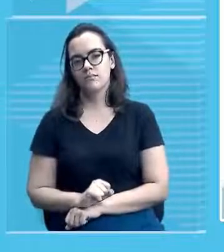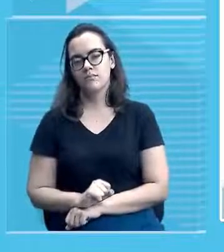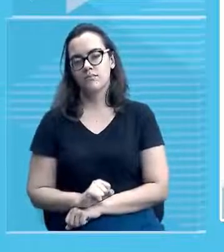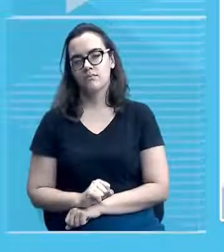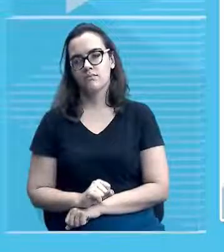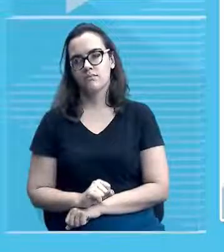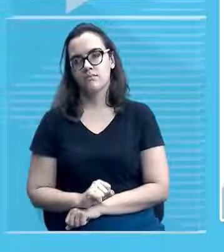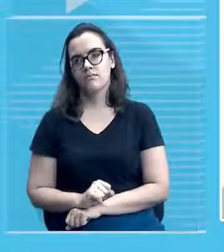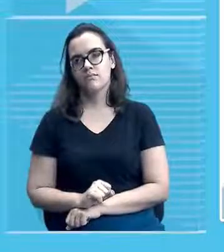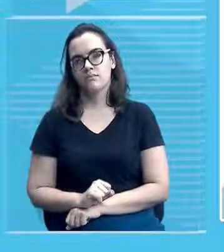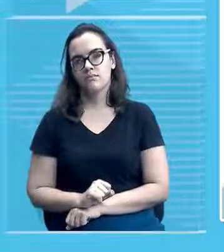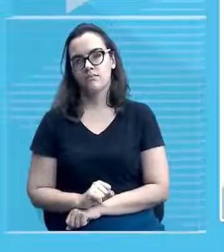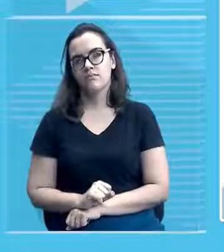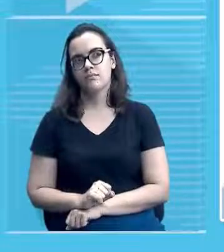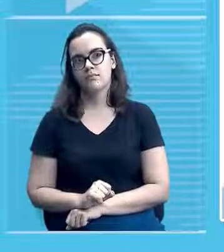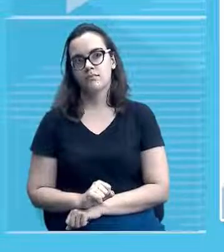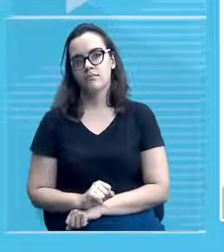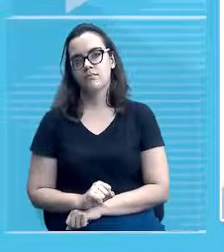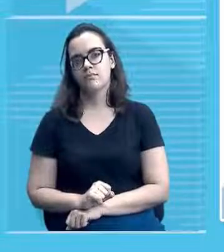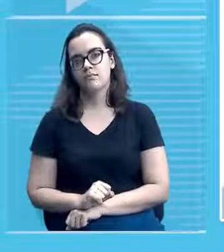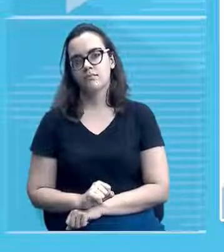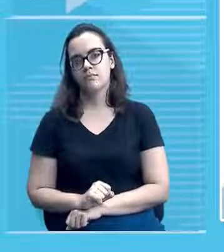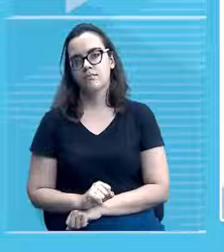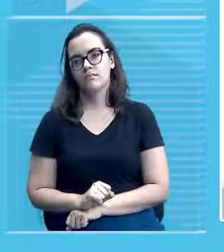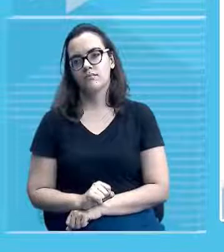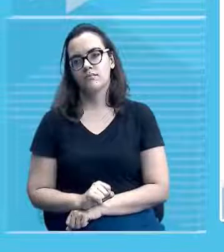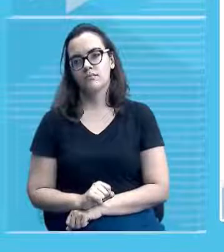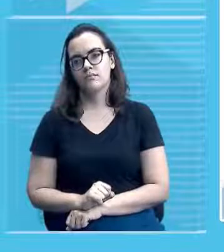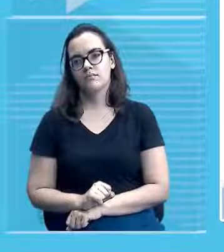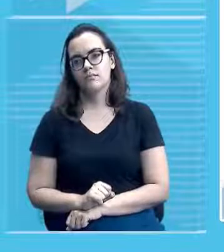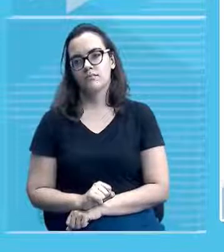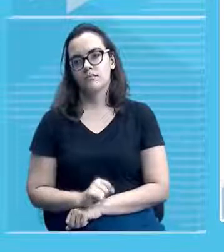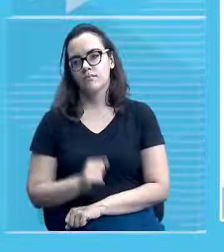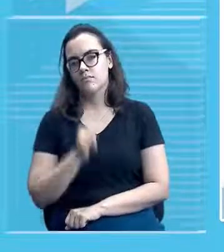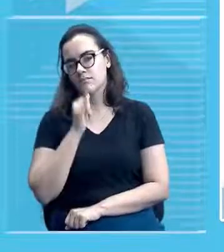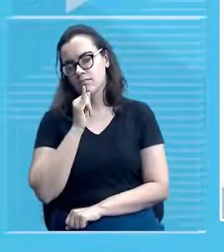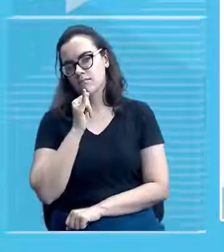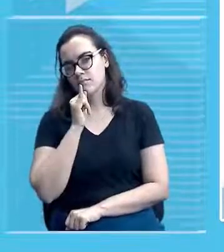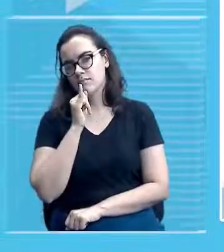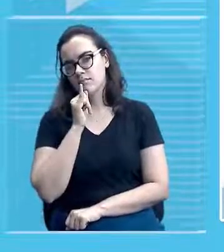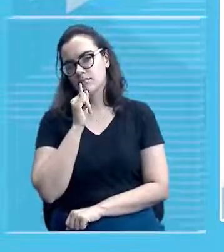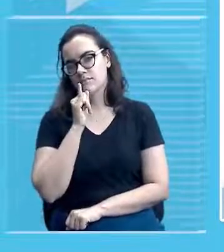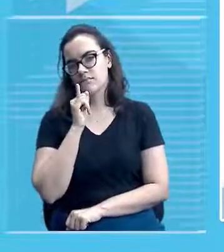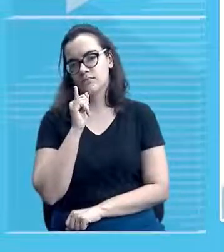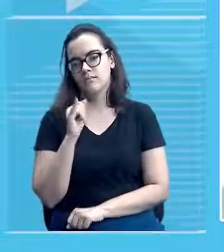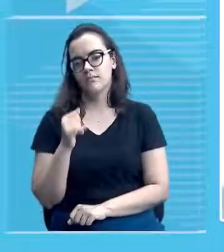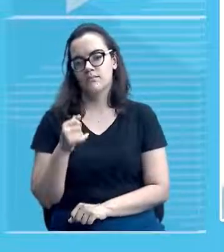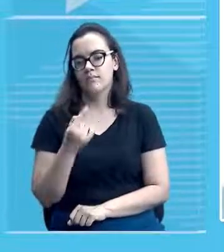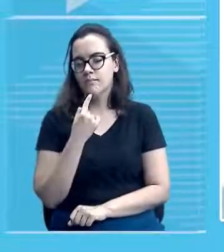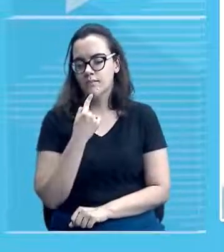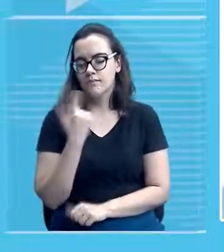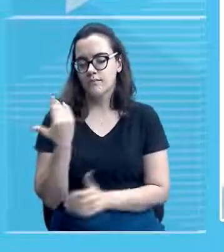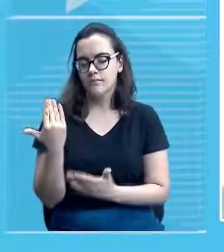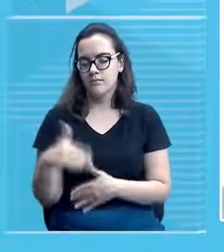estudar apenas faltando ali uma duas semanas pra prova aí você vai